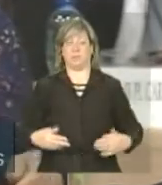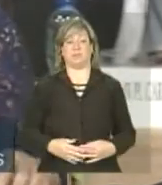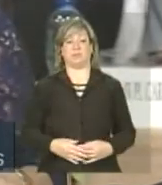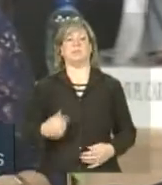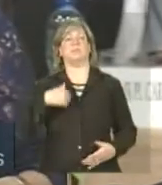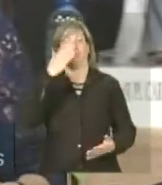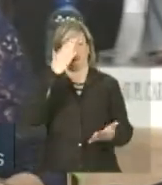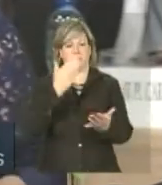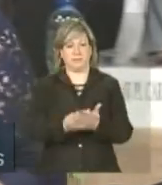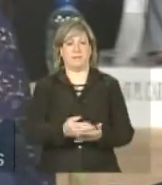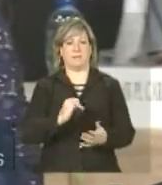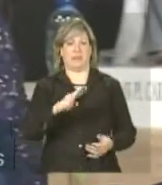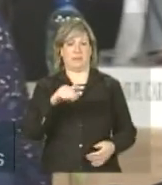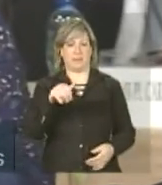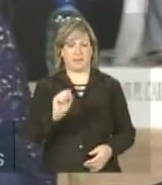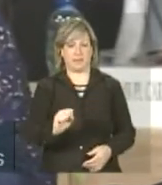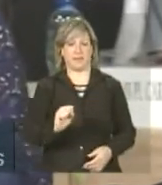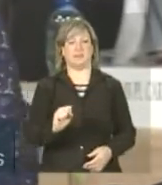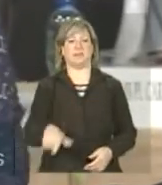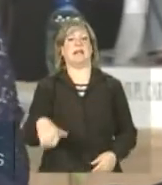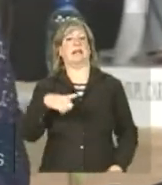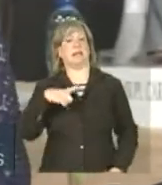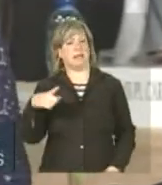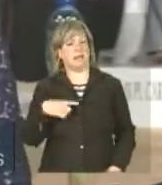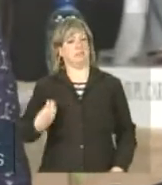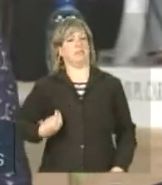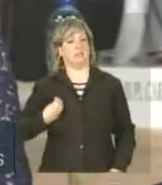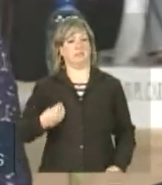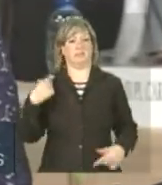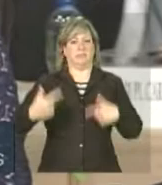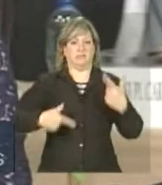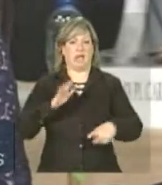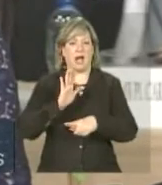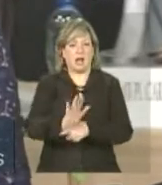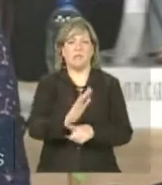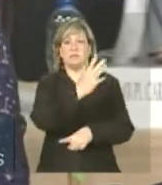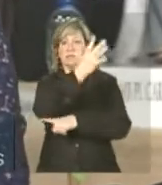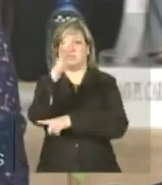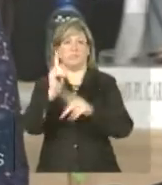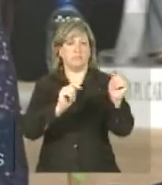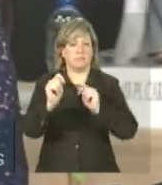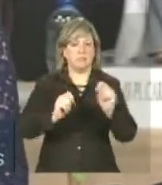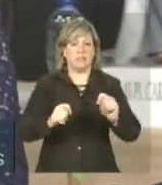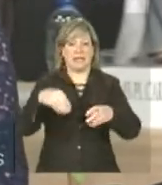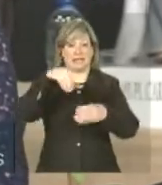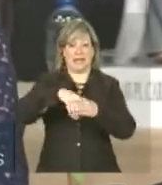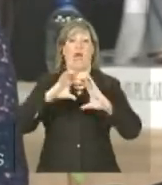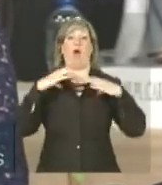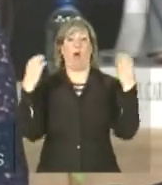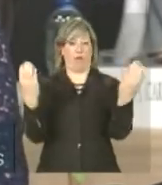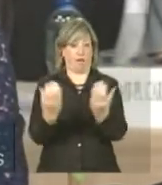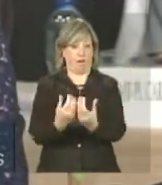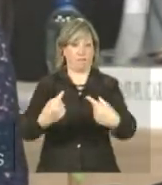como tem estado atuante na defesa do meio ambiente, nas conferências,